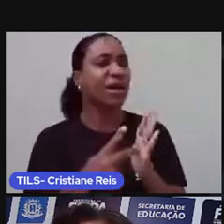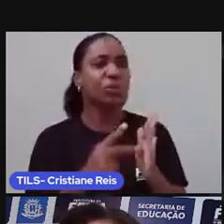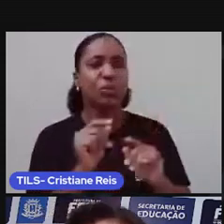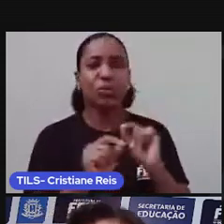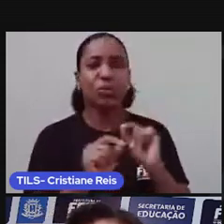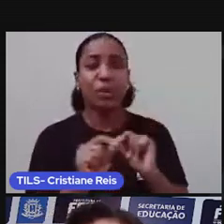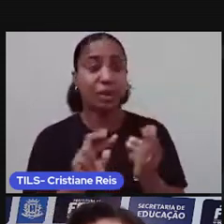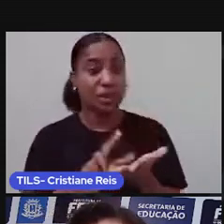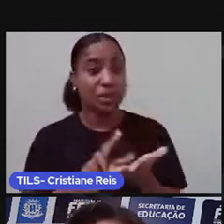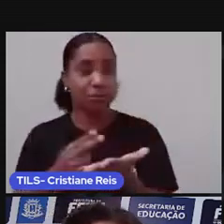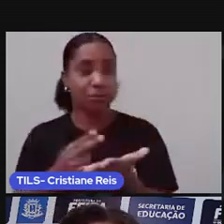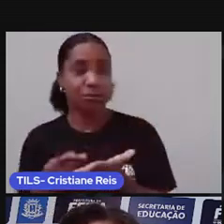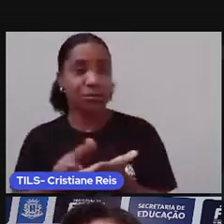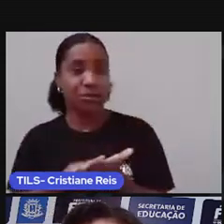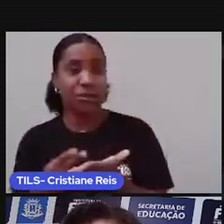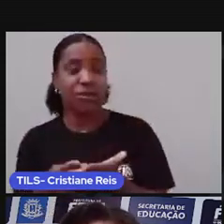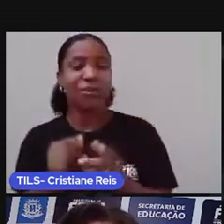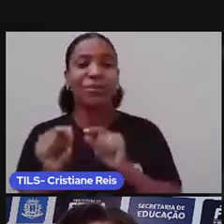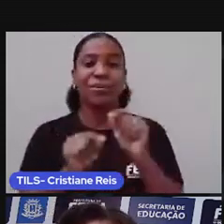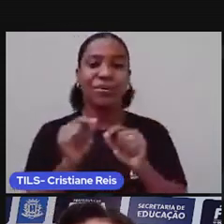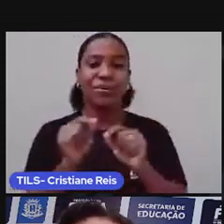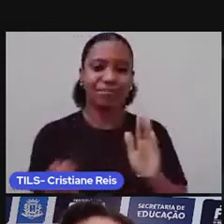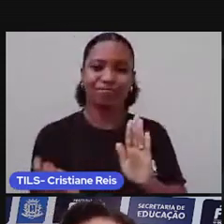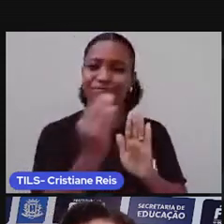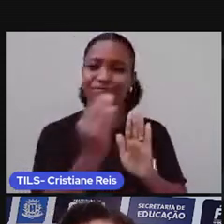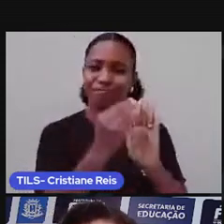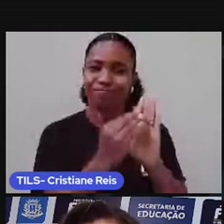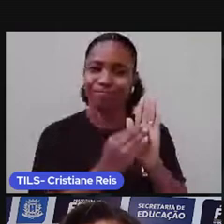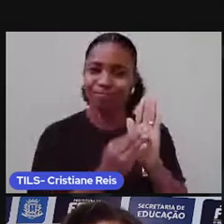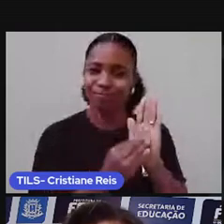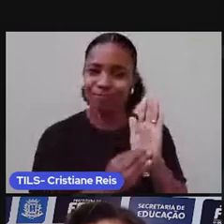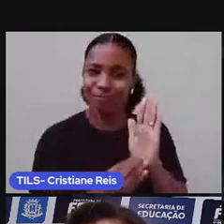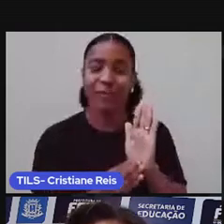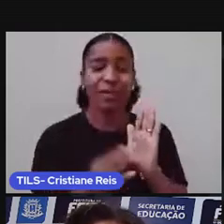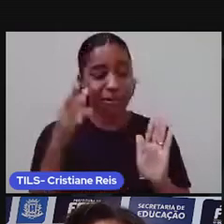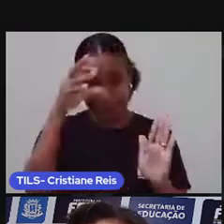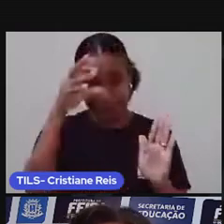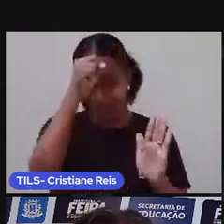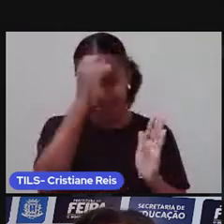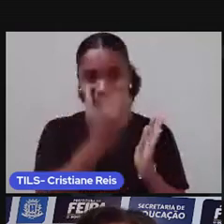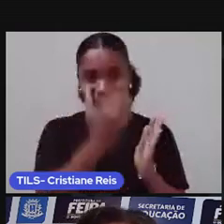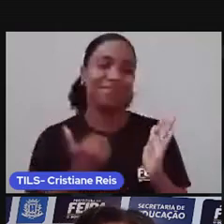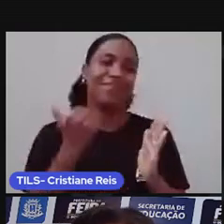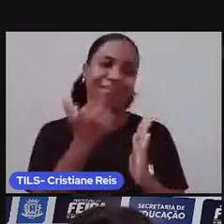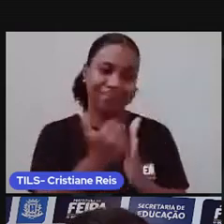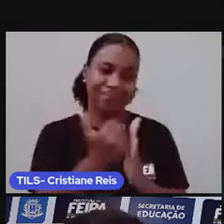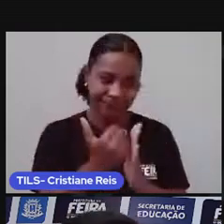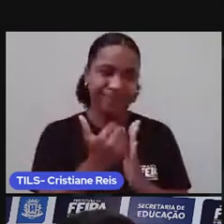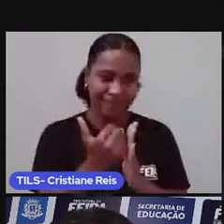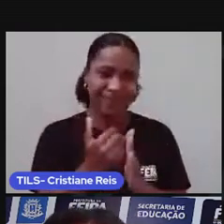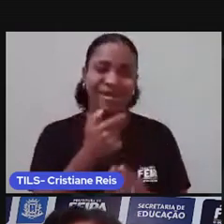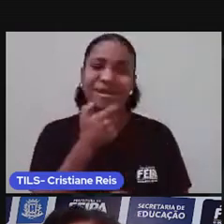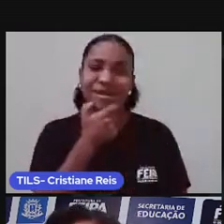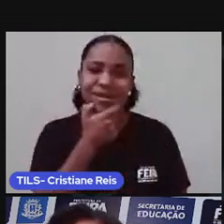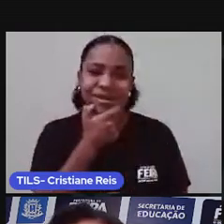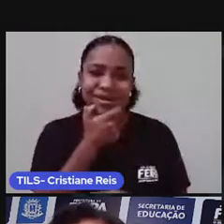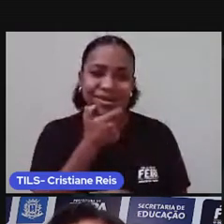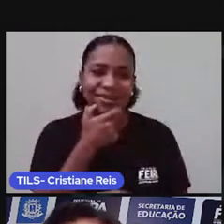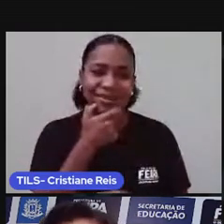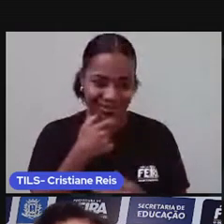E isso vai ajudar cada vez mais você enriquecer o seu vocabulário de língua inglesa.